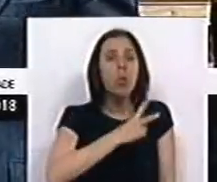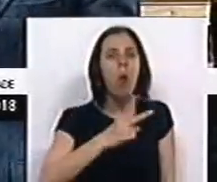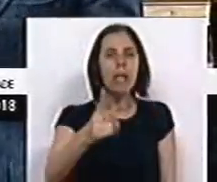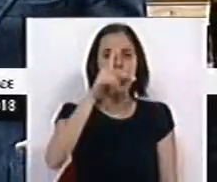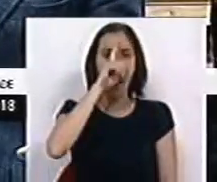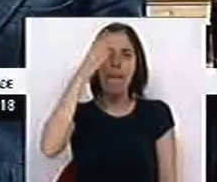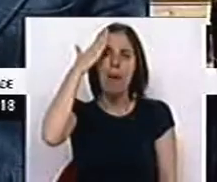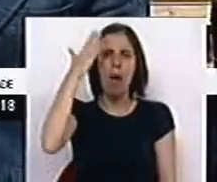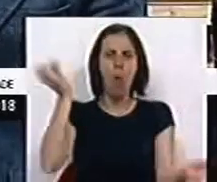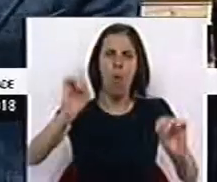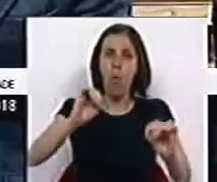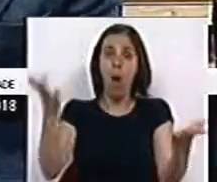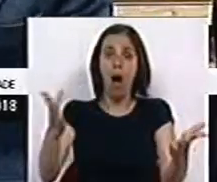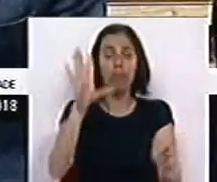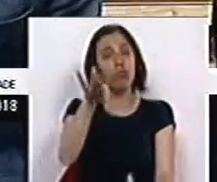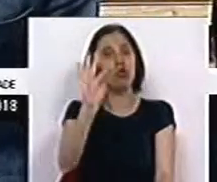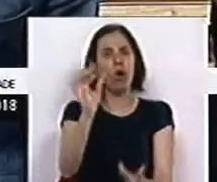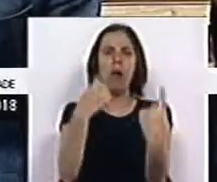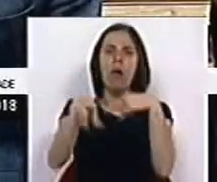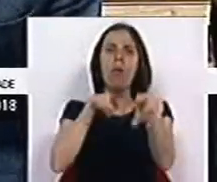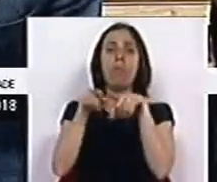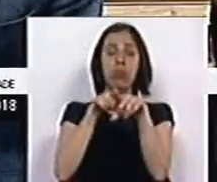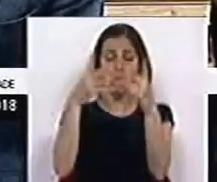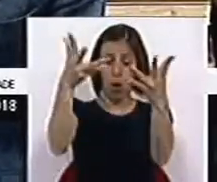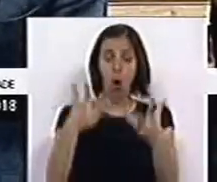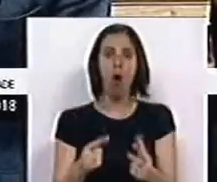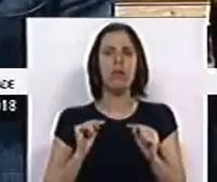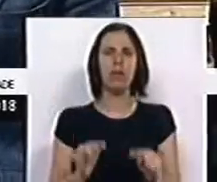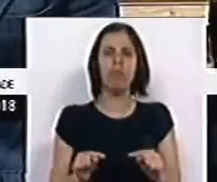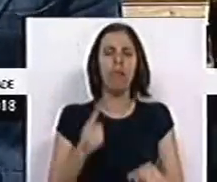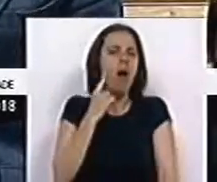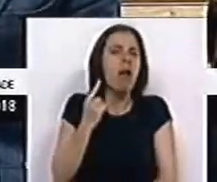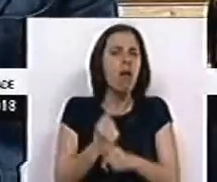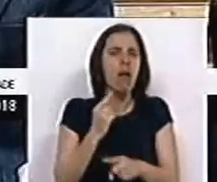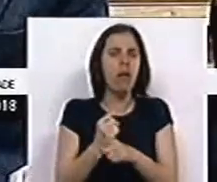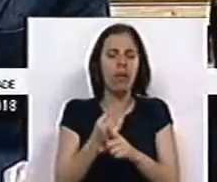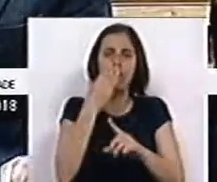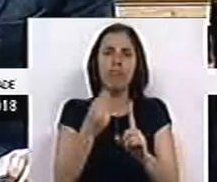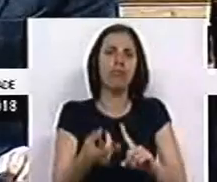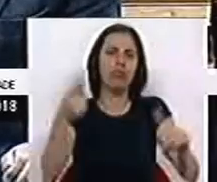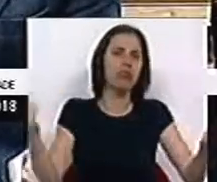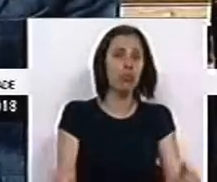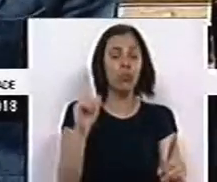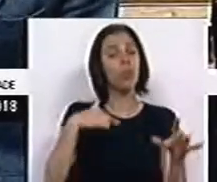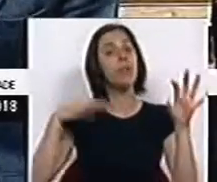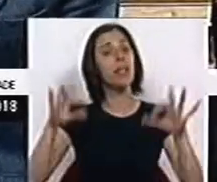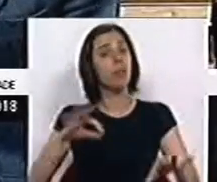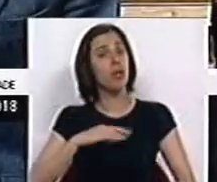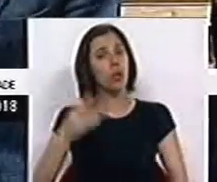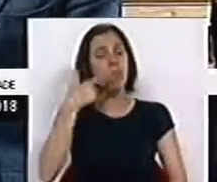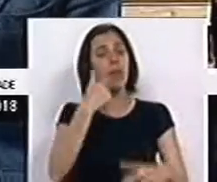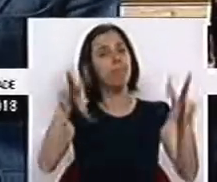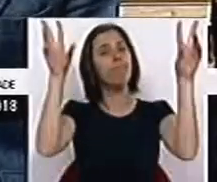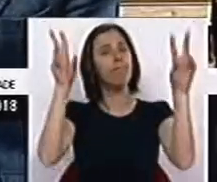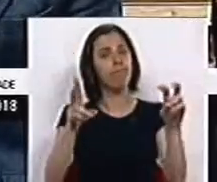semanas de memória. Não há. E escolheu uma política orçamental que mantém as injustiças... Acho que o Sr. Deputado... E termino, Sr. Presidente, com